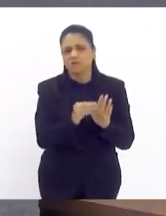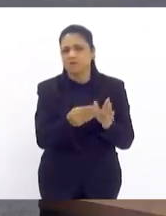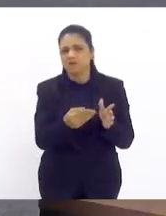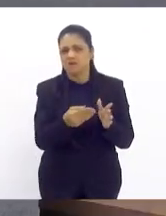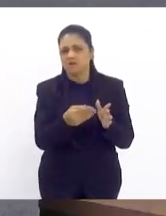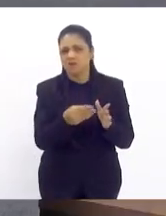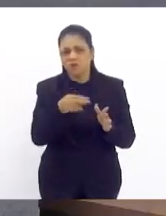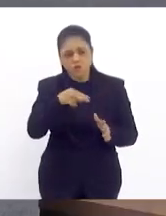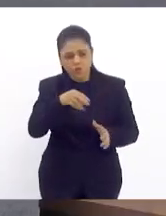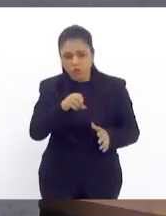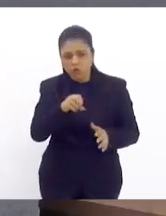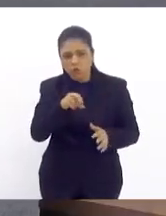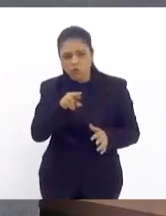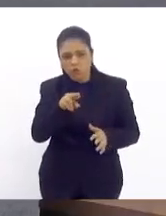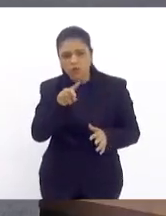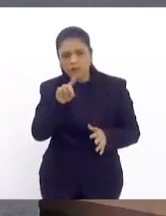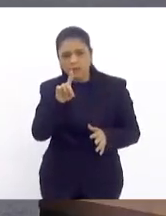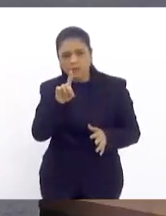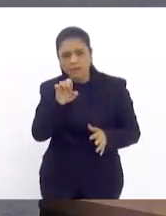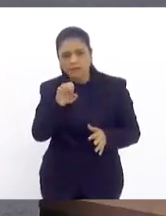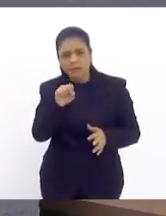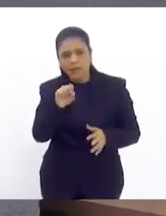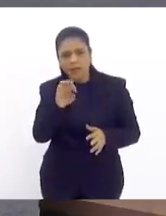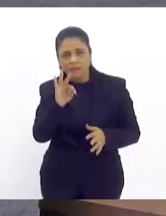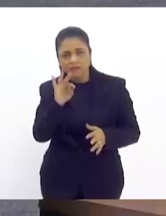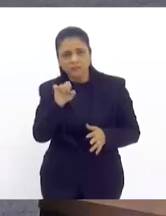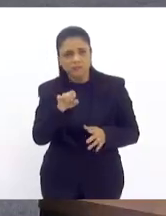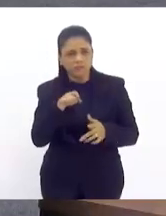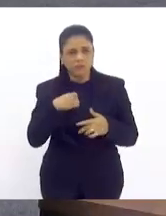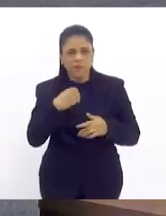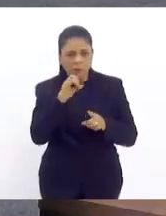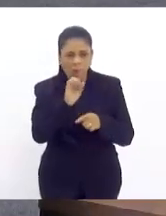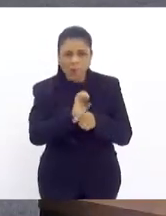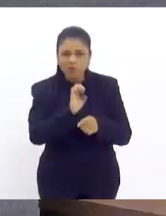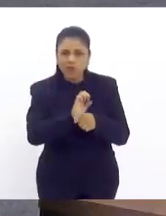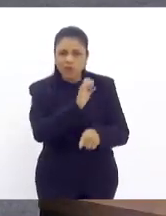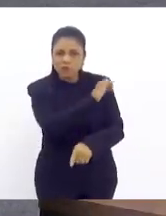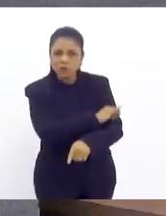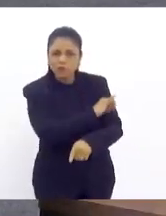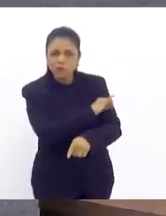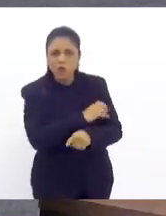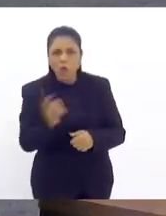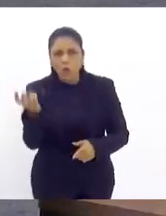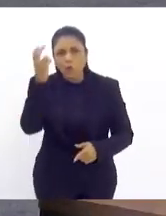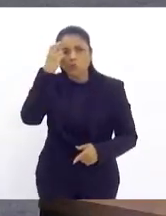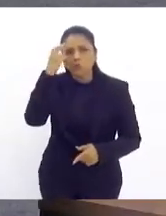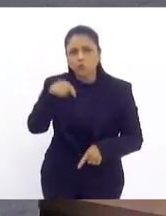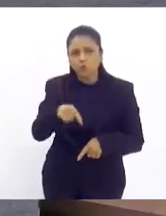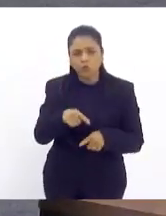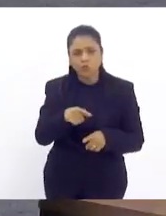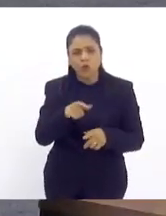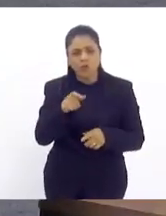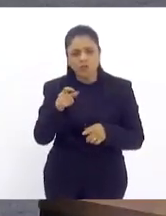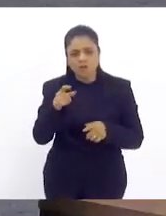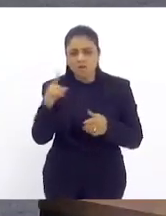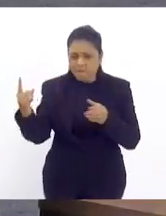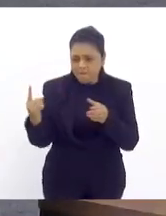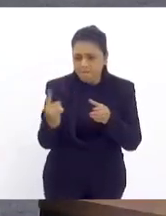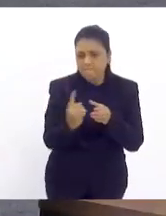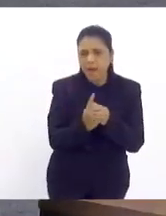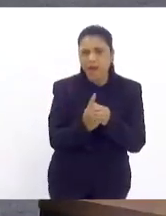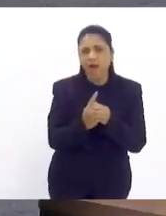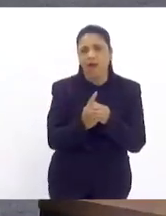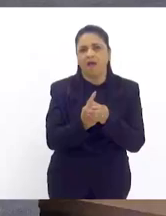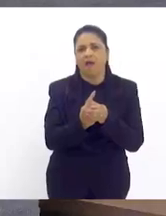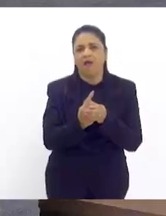Nordeste, é pelo Rio de Janeiro e pela cultura, porque os nordestinos aqui fazem parte da cultura do Rio de